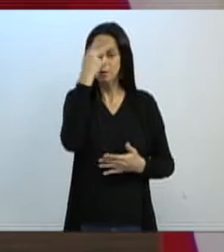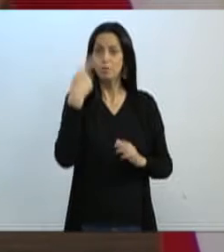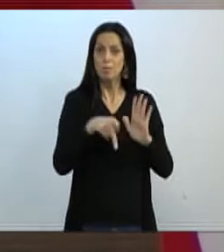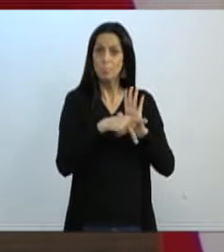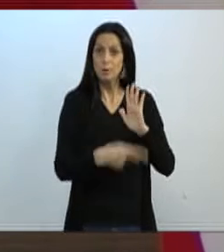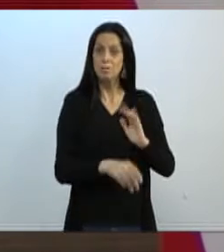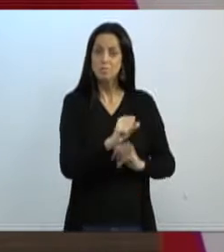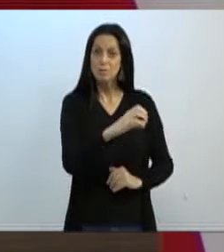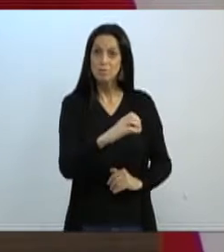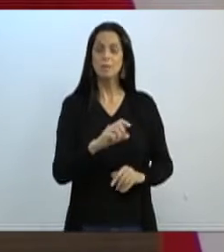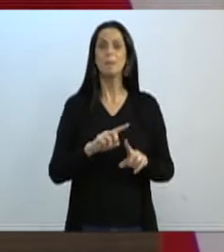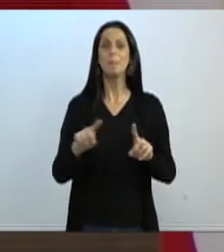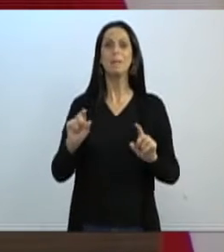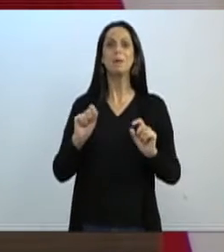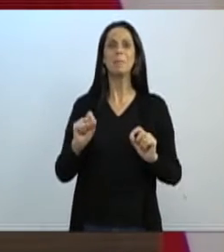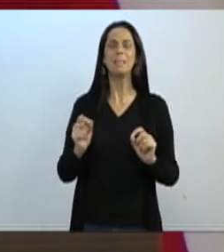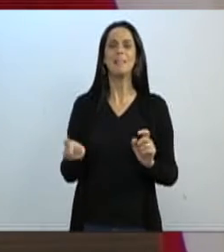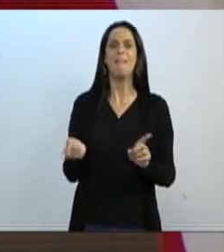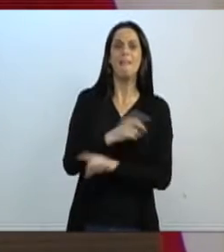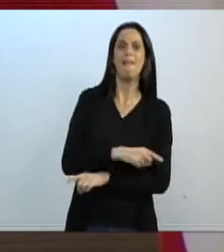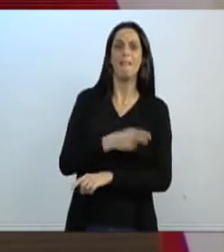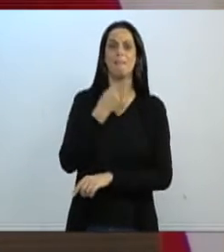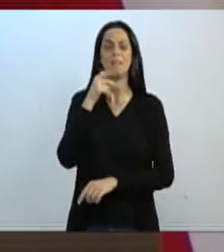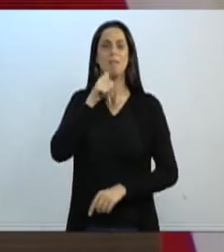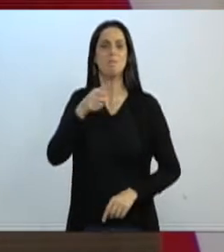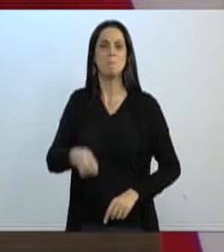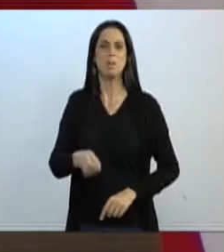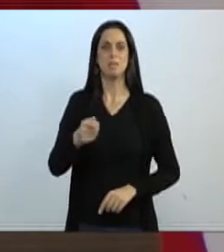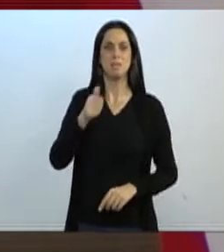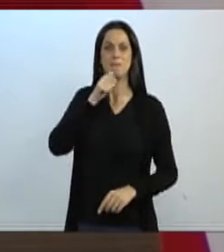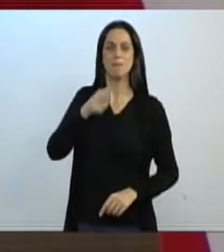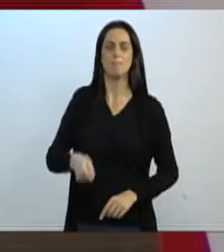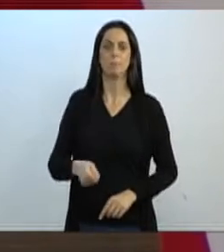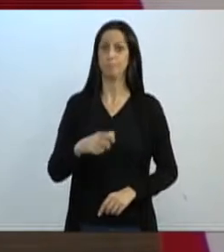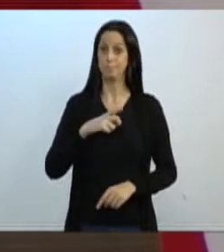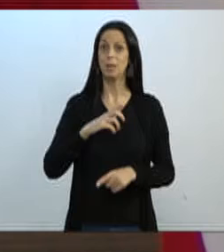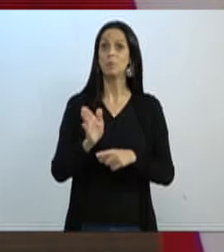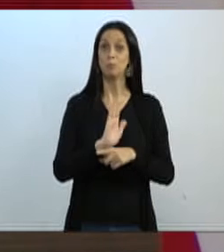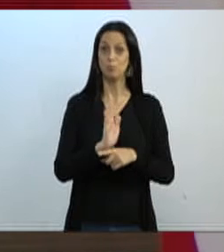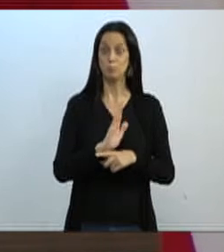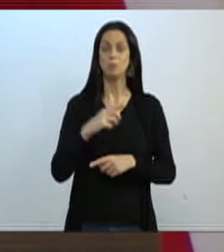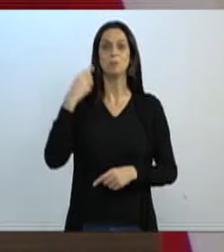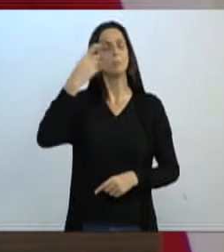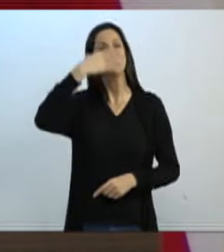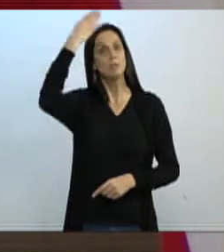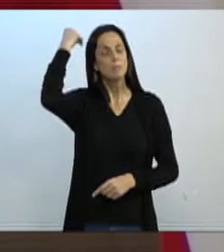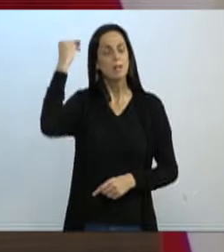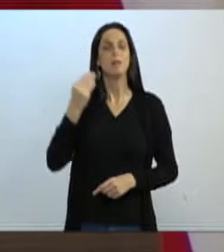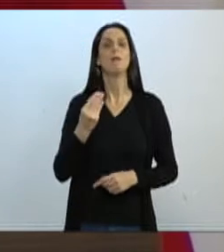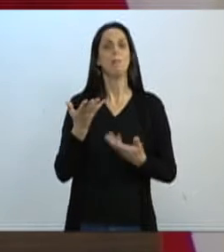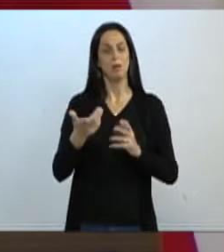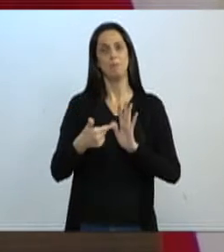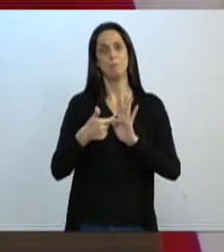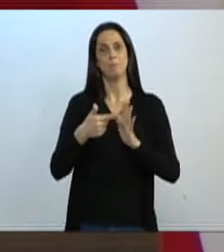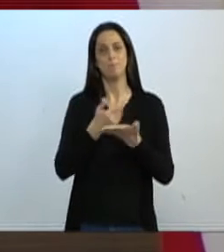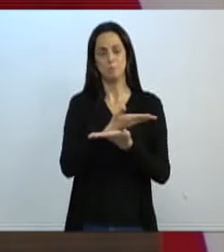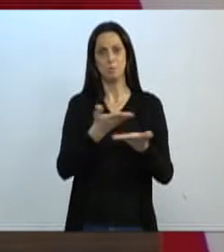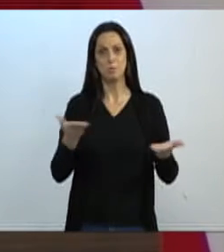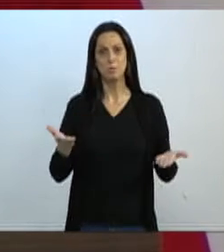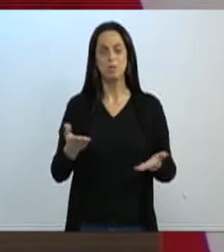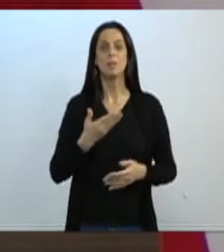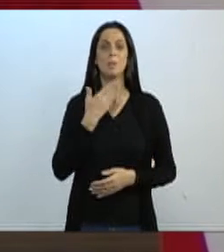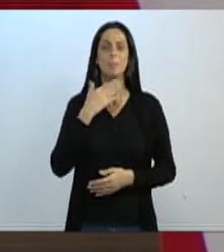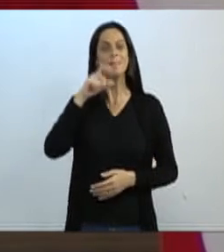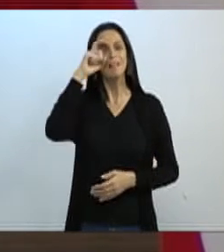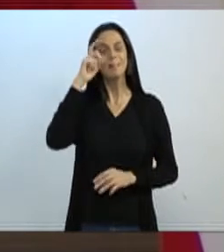Só que daí é o seguinte, eu até tenho um vídeo do deputado Ismael, eu fiz questão de trazer, Ari,